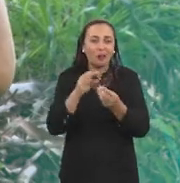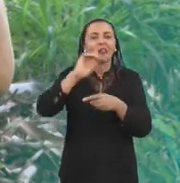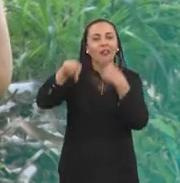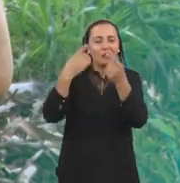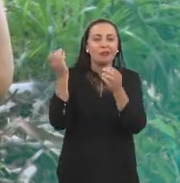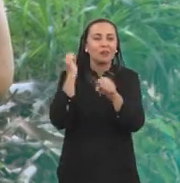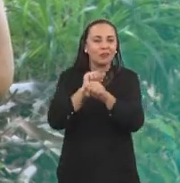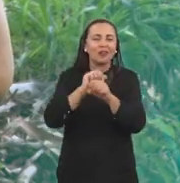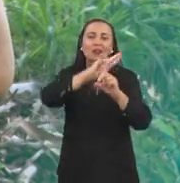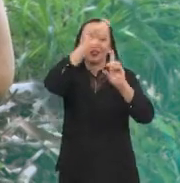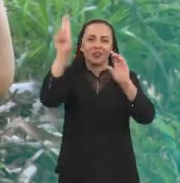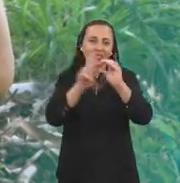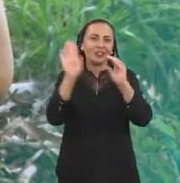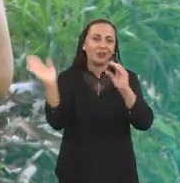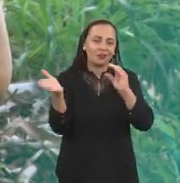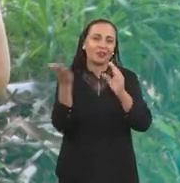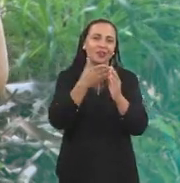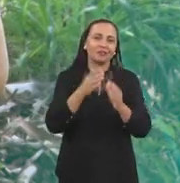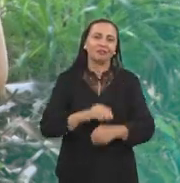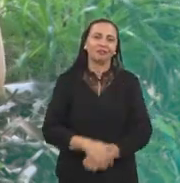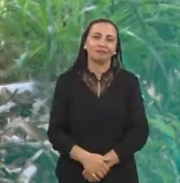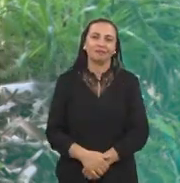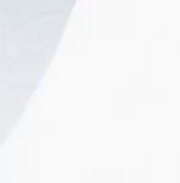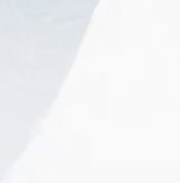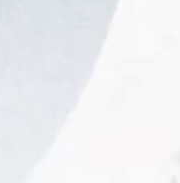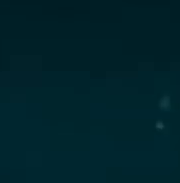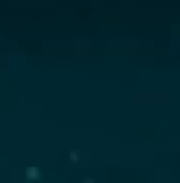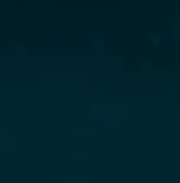como? É depois do intervalo. Universiência volta já já.